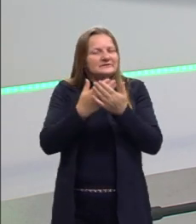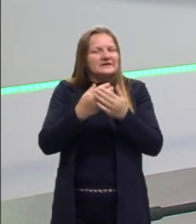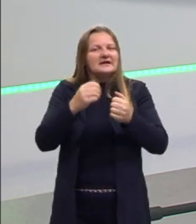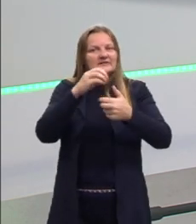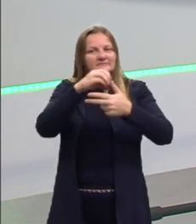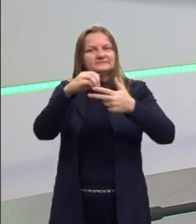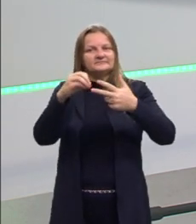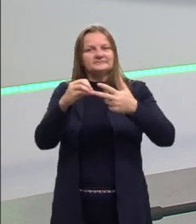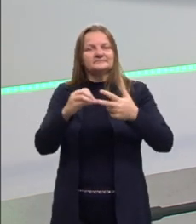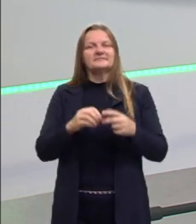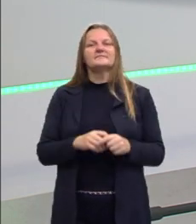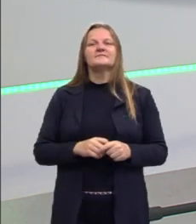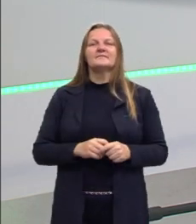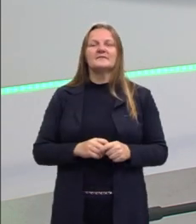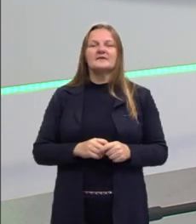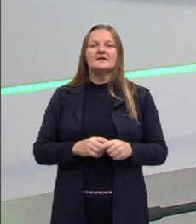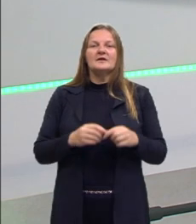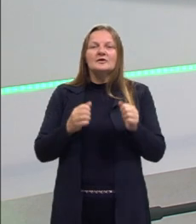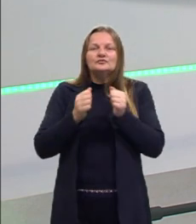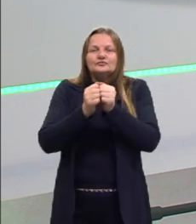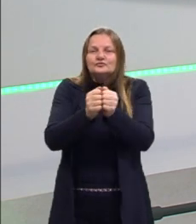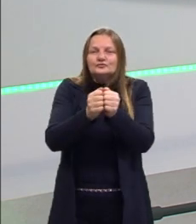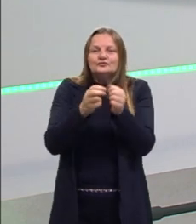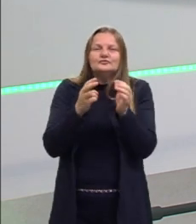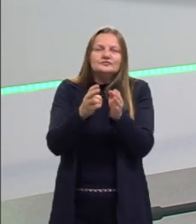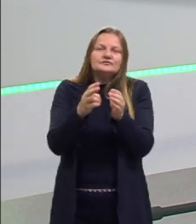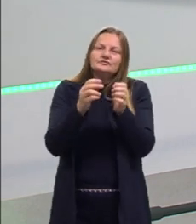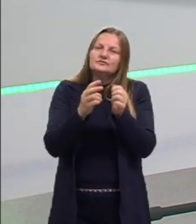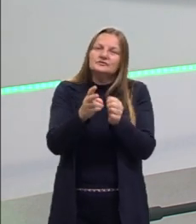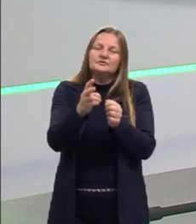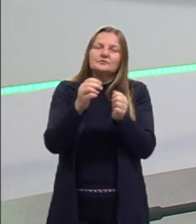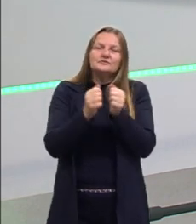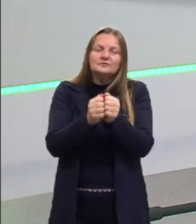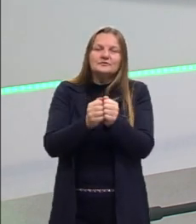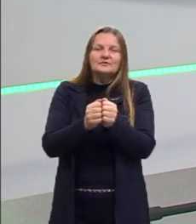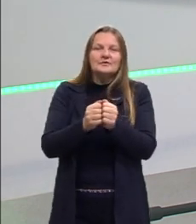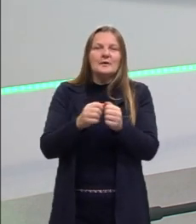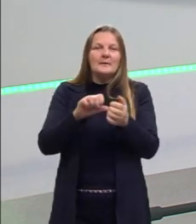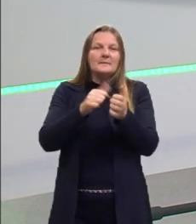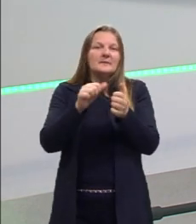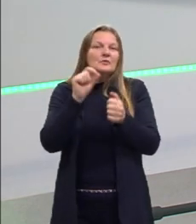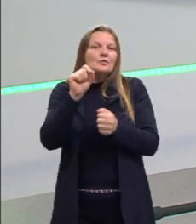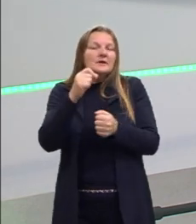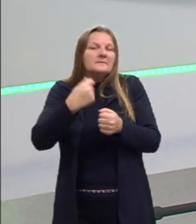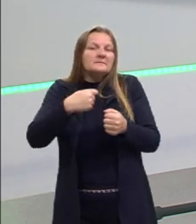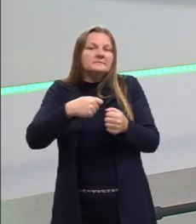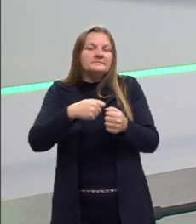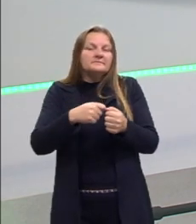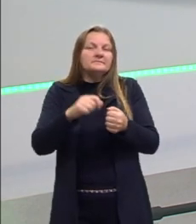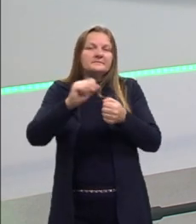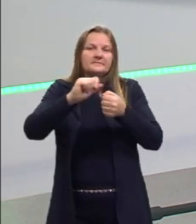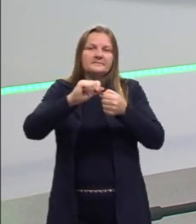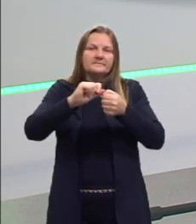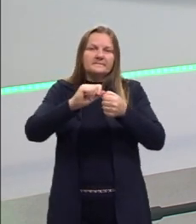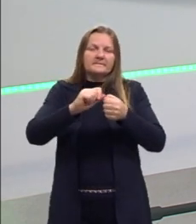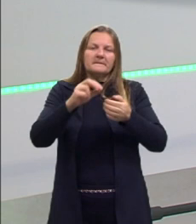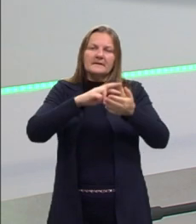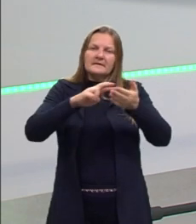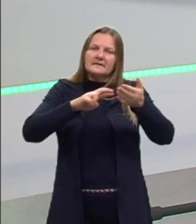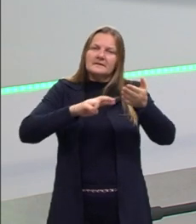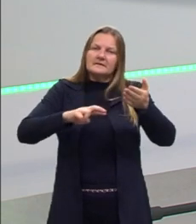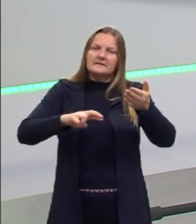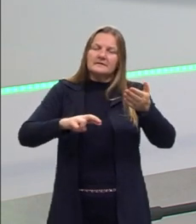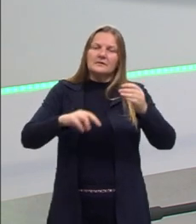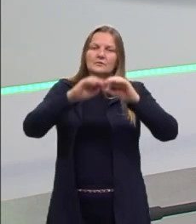prova do Enem e acompanha direitinho do teu lado primeiro o que tu precisa fazer para elaborar uma